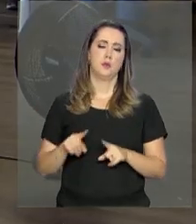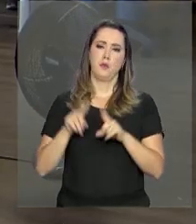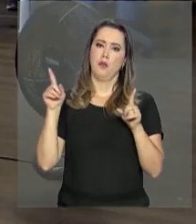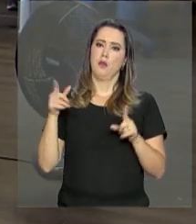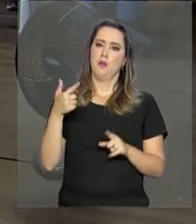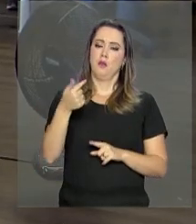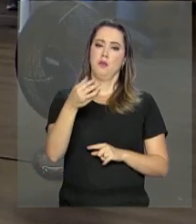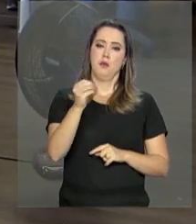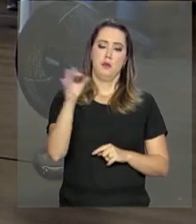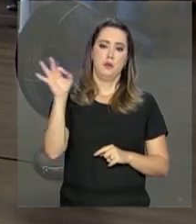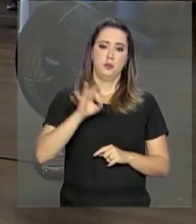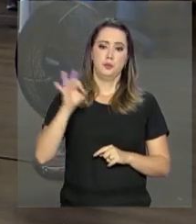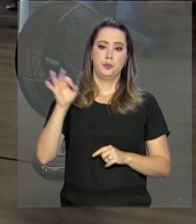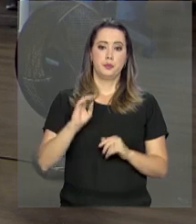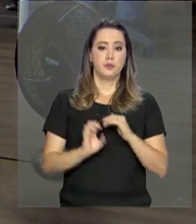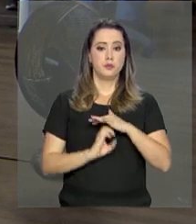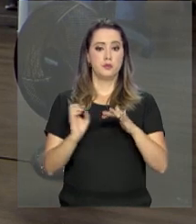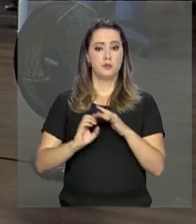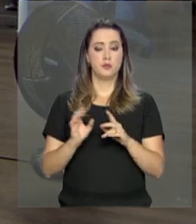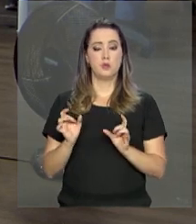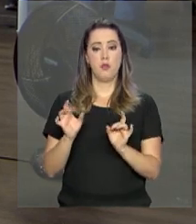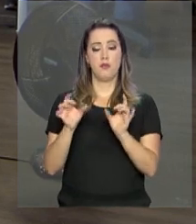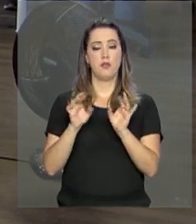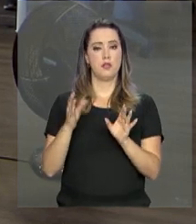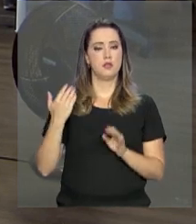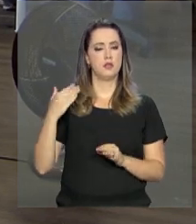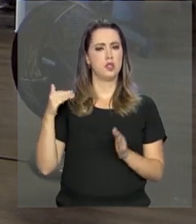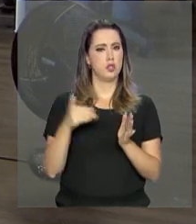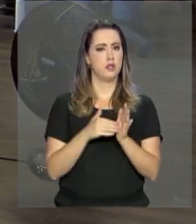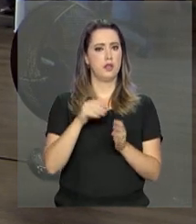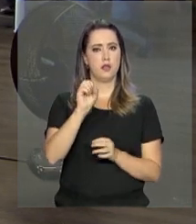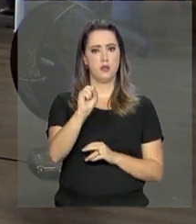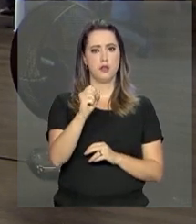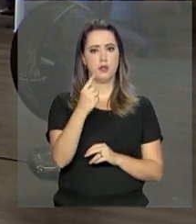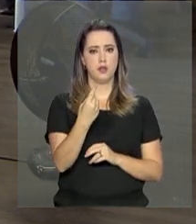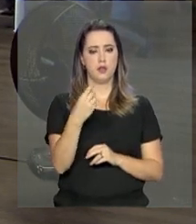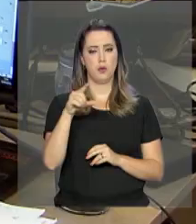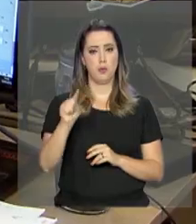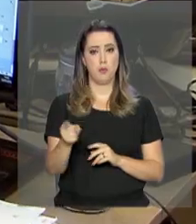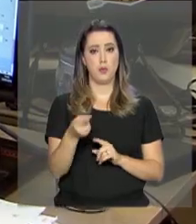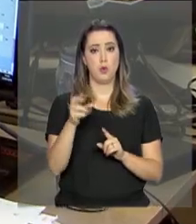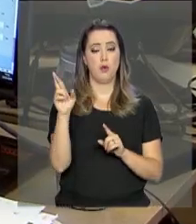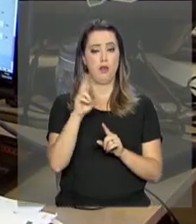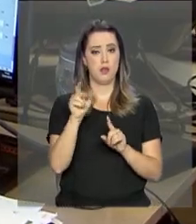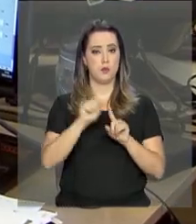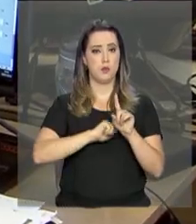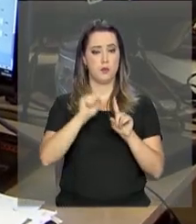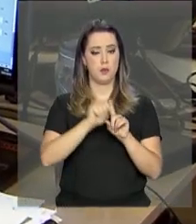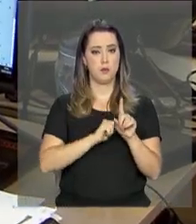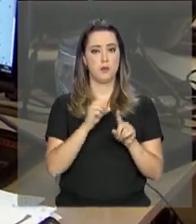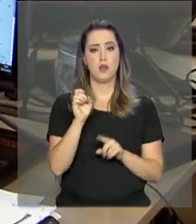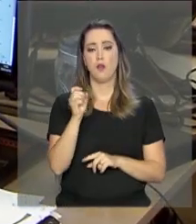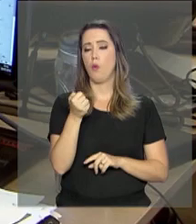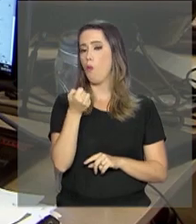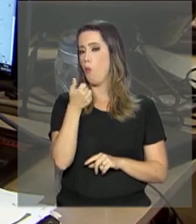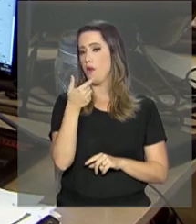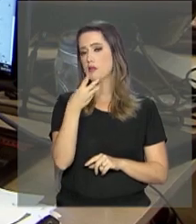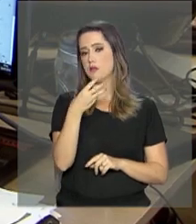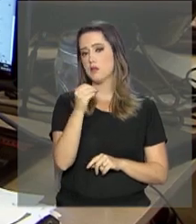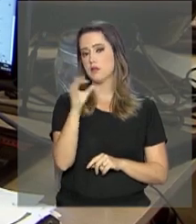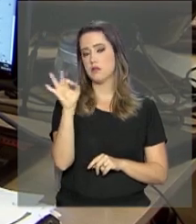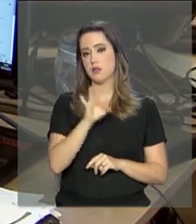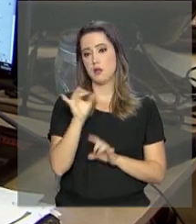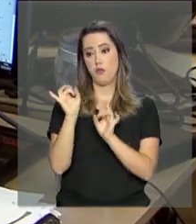70% dos empreendimentos faturam até 81 mil reais por mês e quase 30%